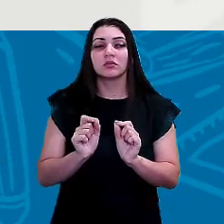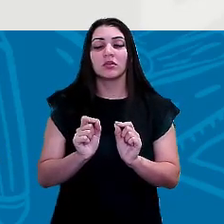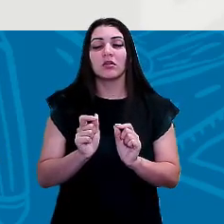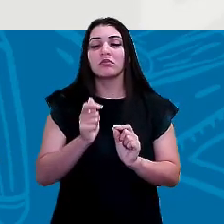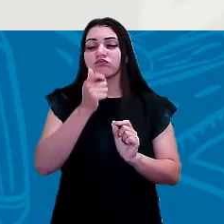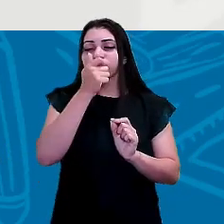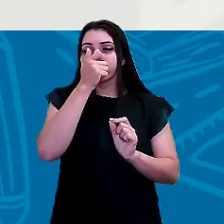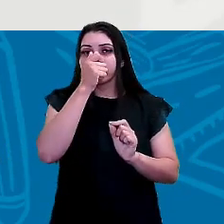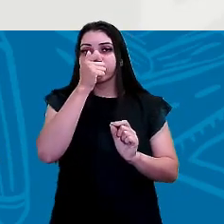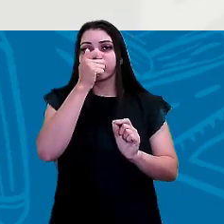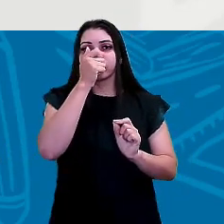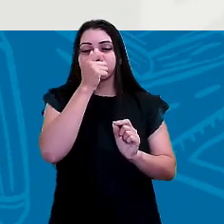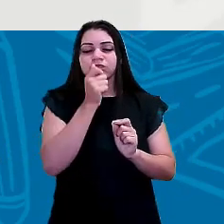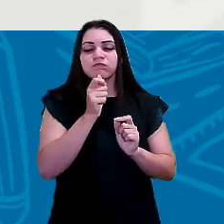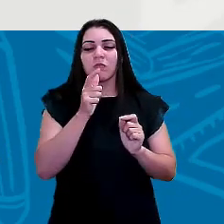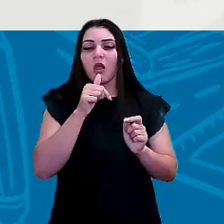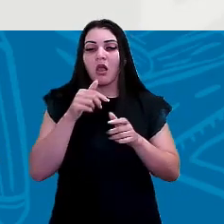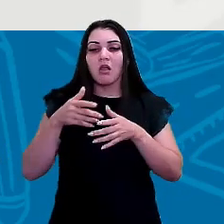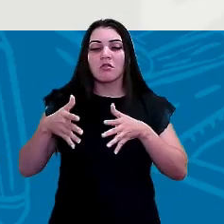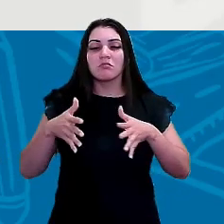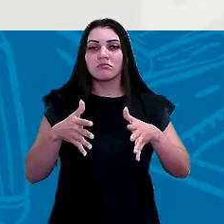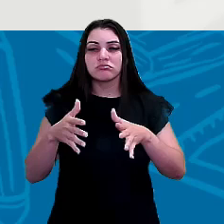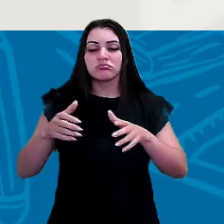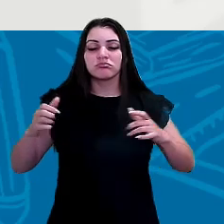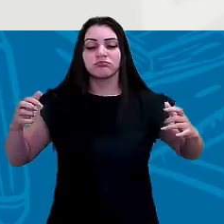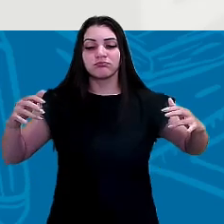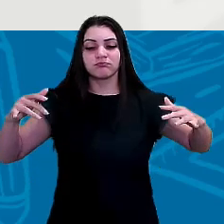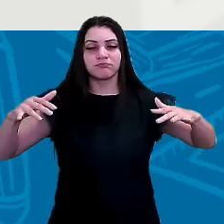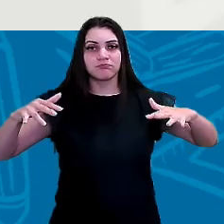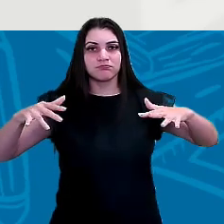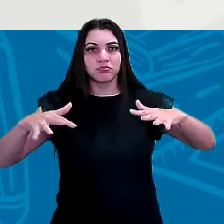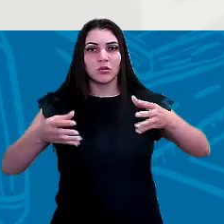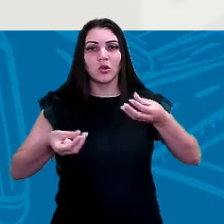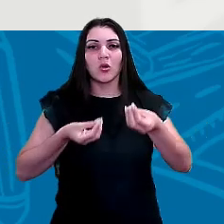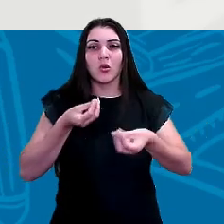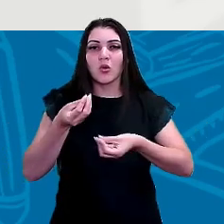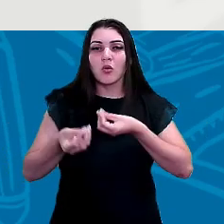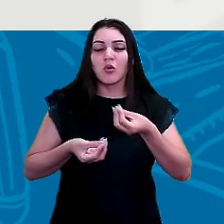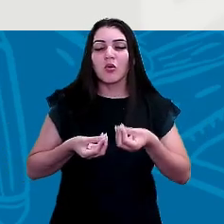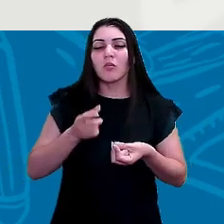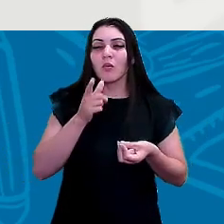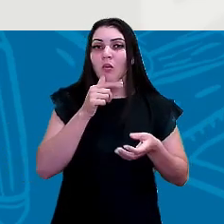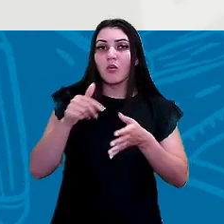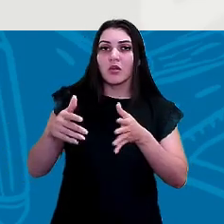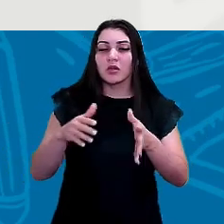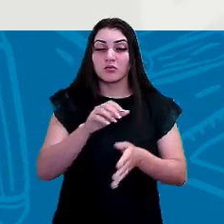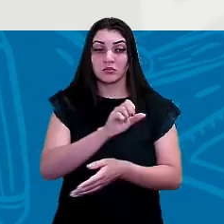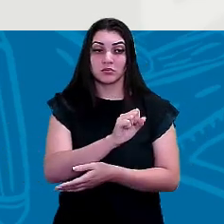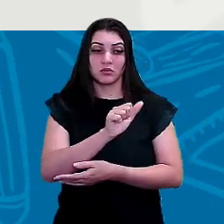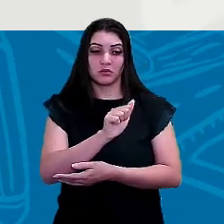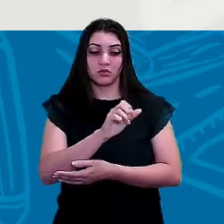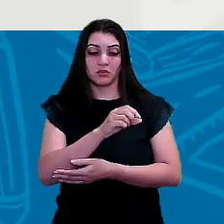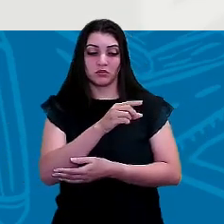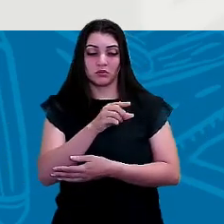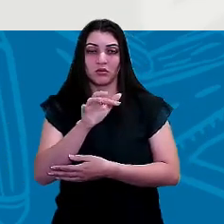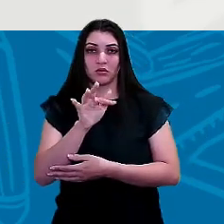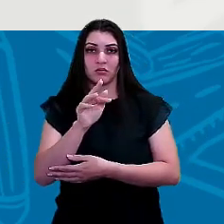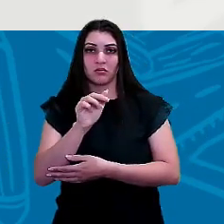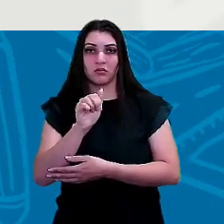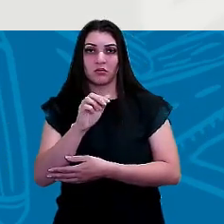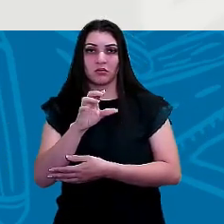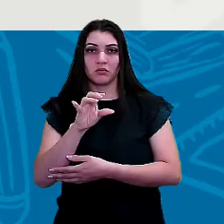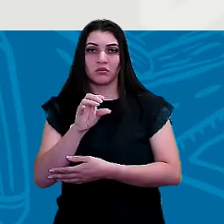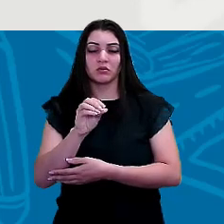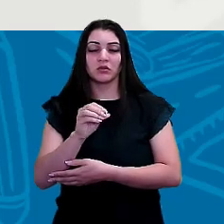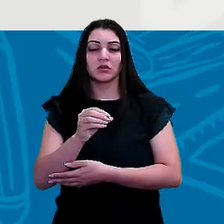cheio né? como os rios do São Francisco então são rios que estão lá presentes toda